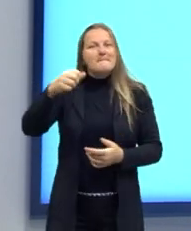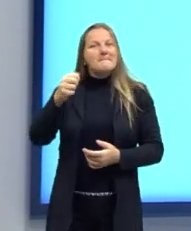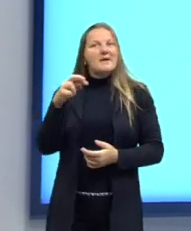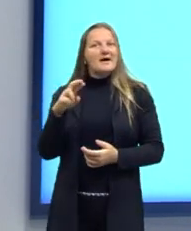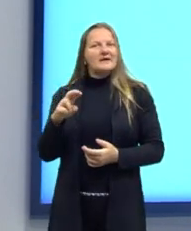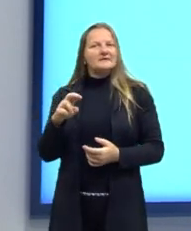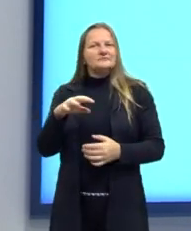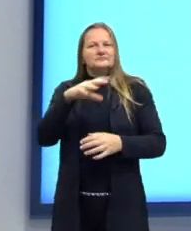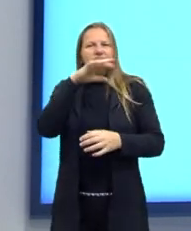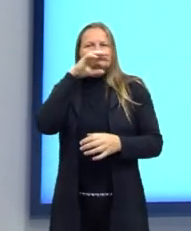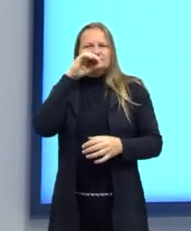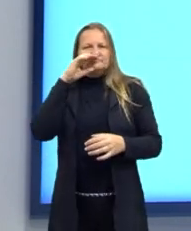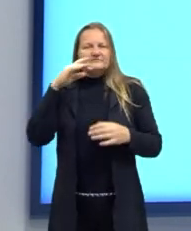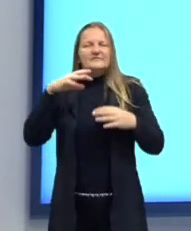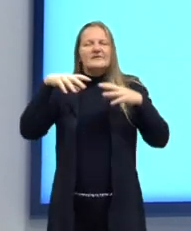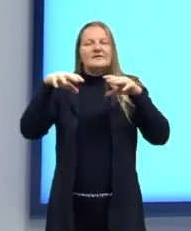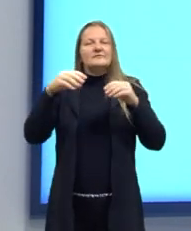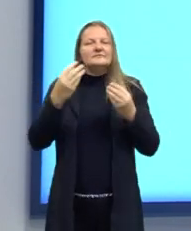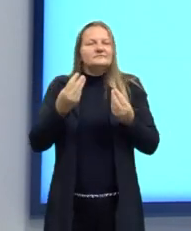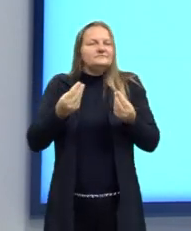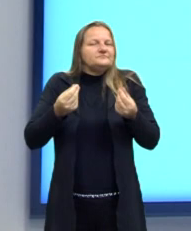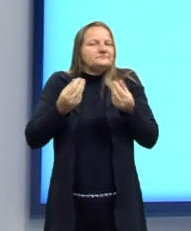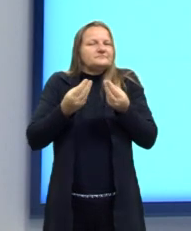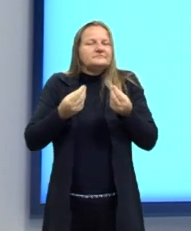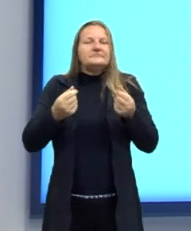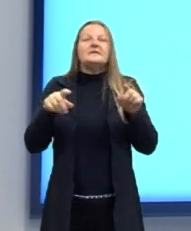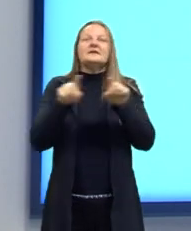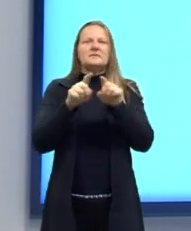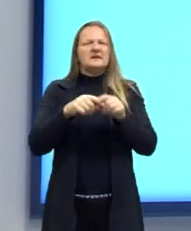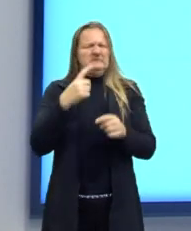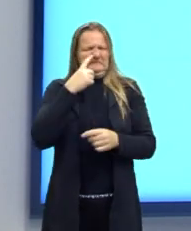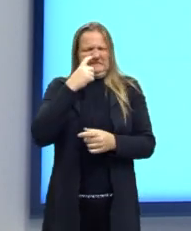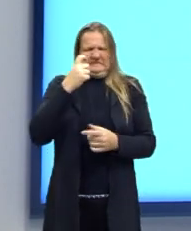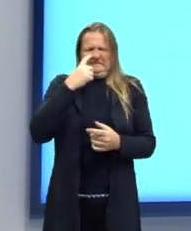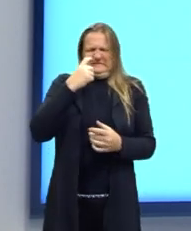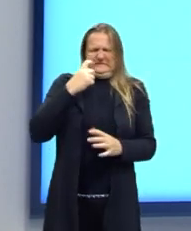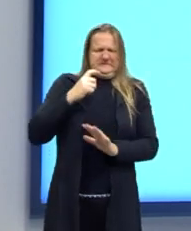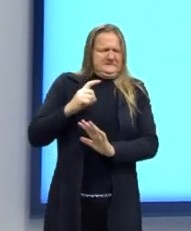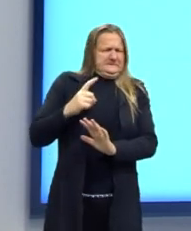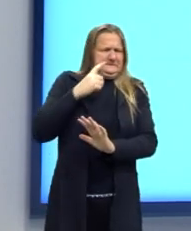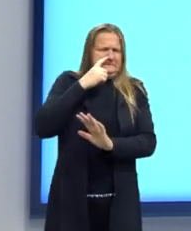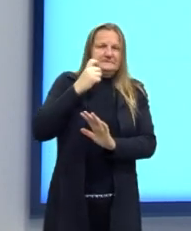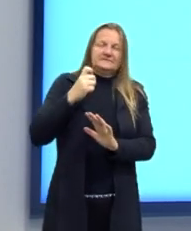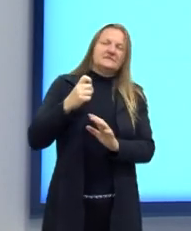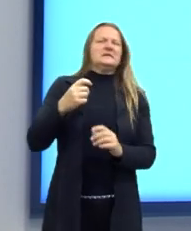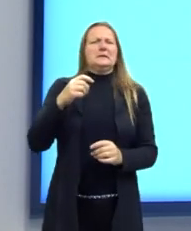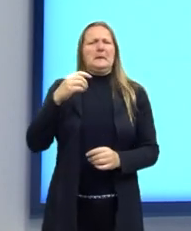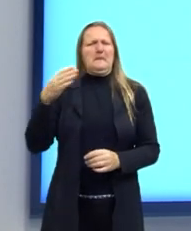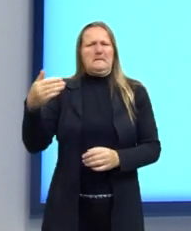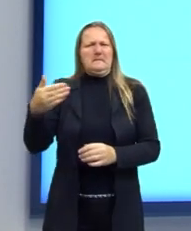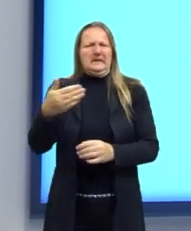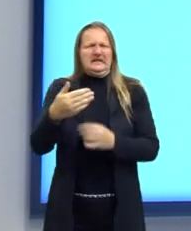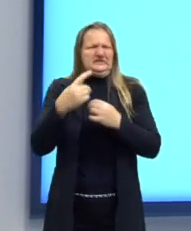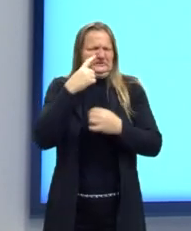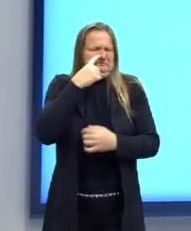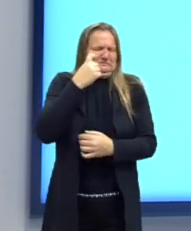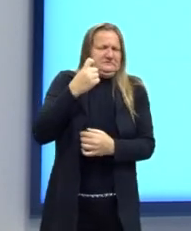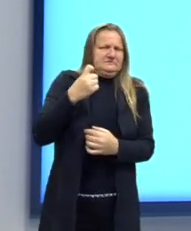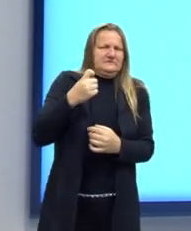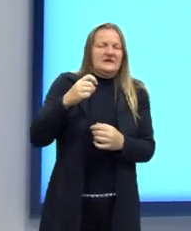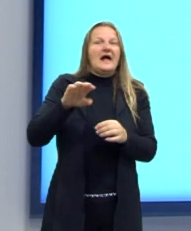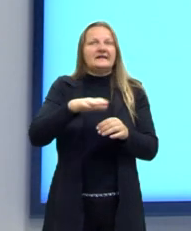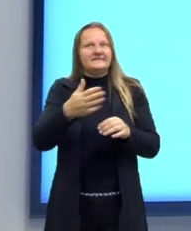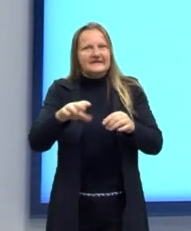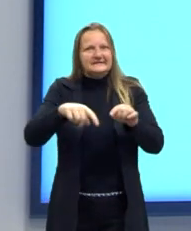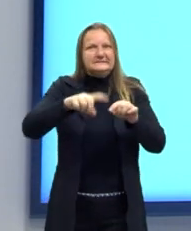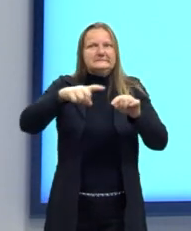agradável, um cheiro leve e pode ser também um odor desagradável com cheiro de peixe podre. Pode ter essa variação.